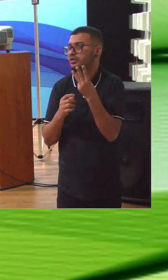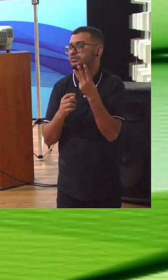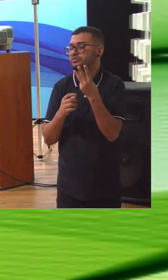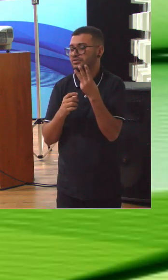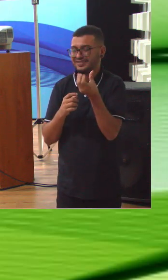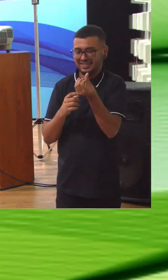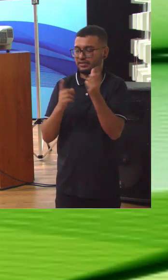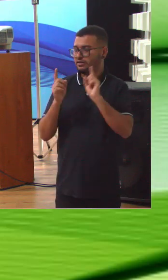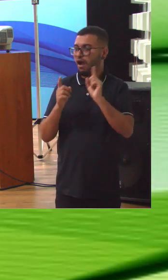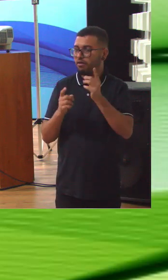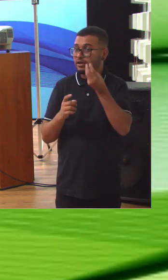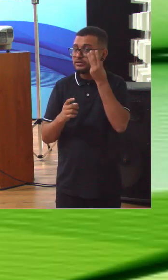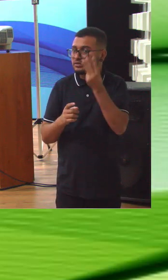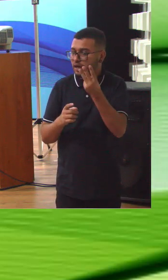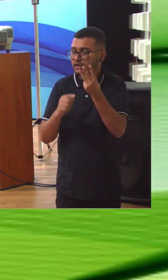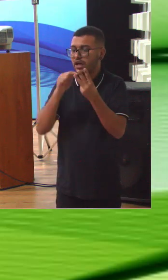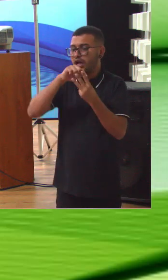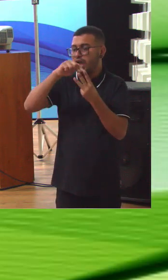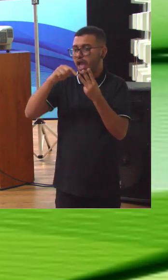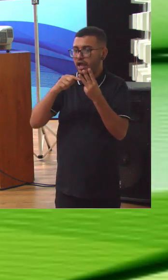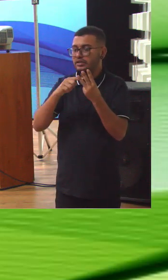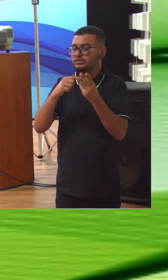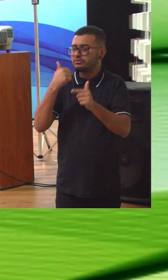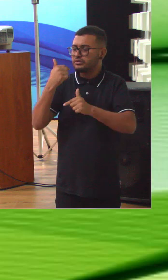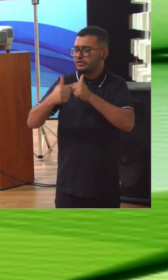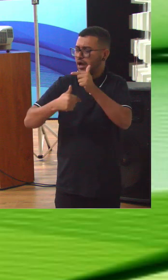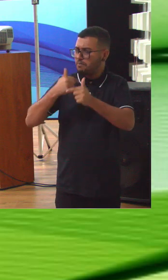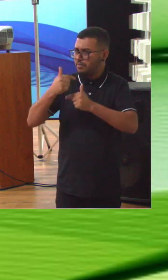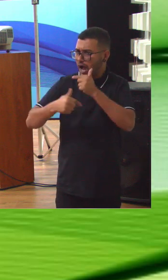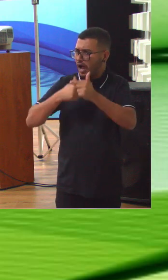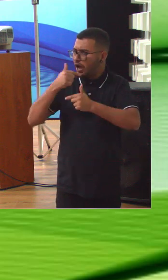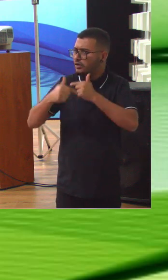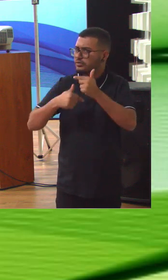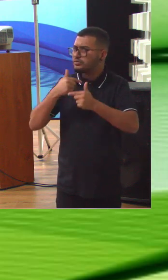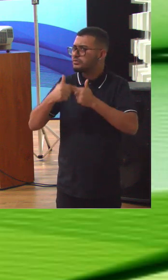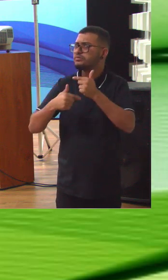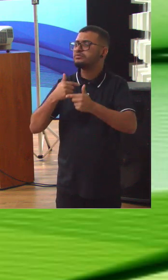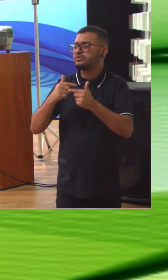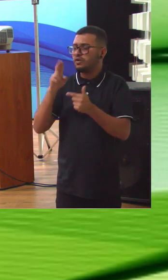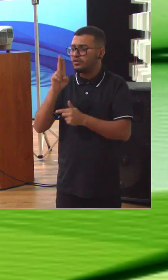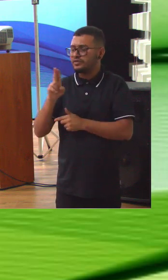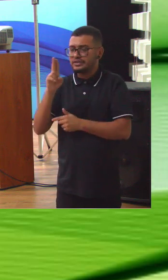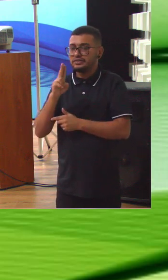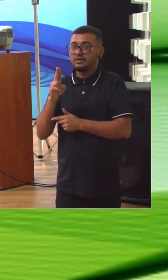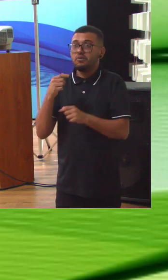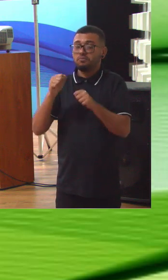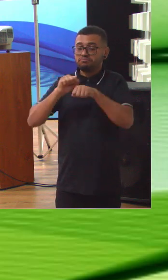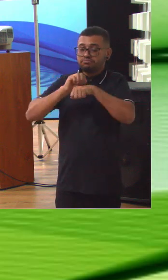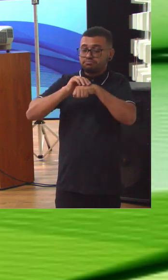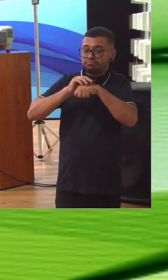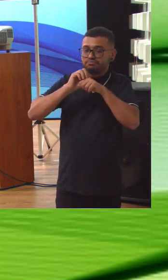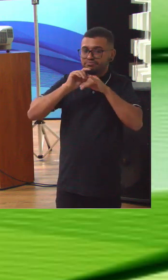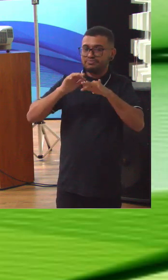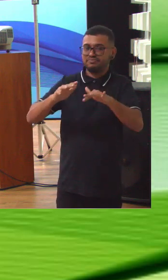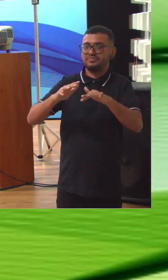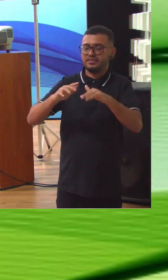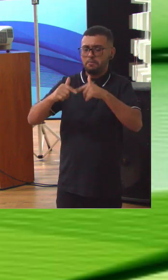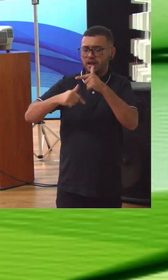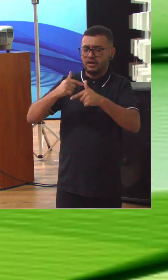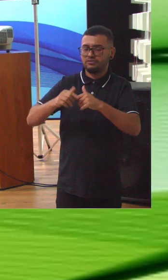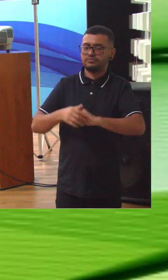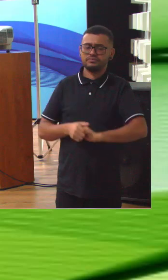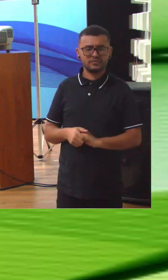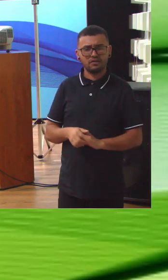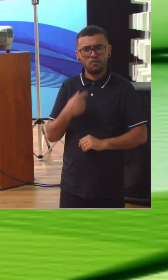3 conseguiram sair sair-se bem da pancada de uma pandemia agora